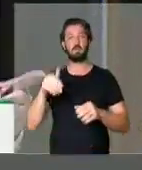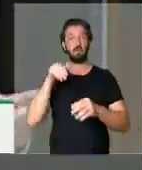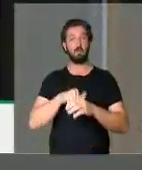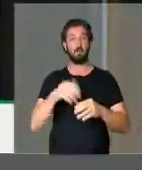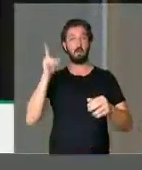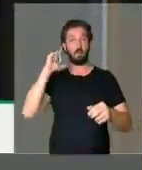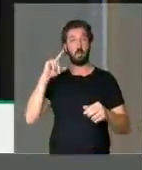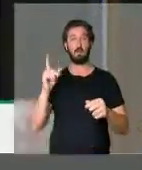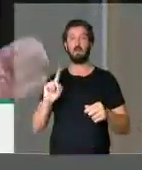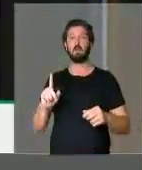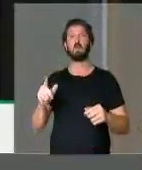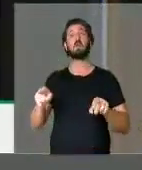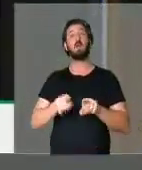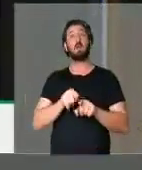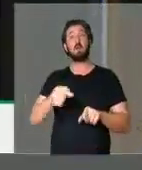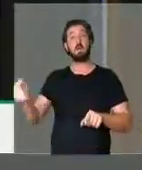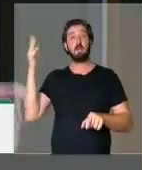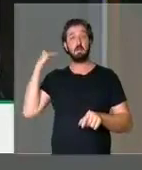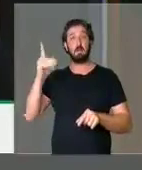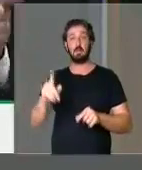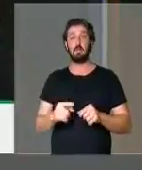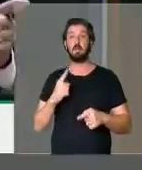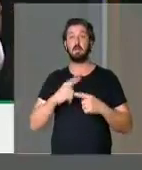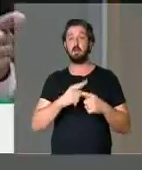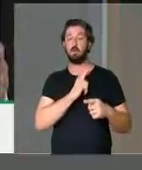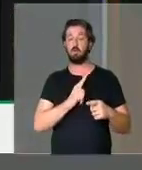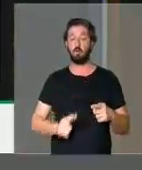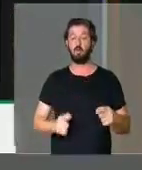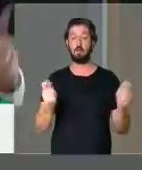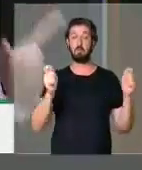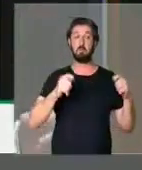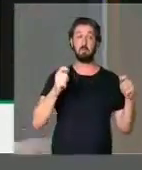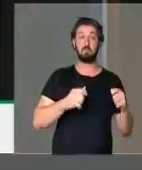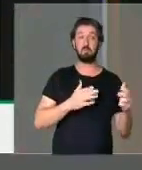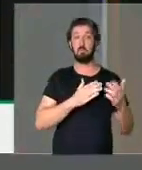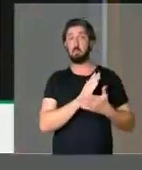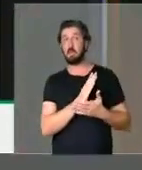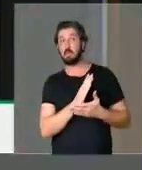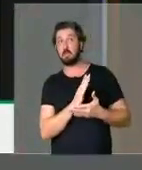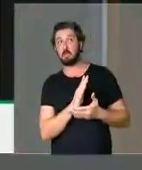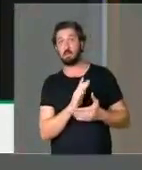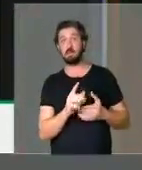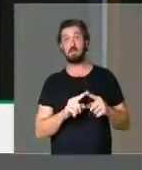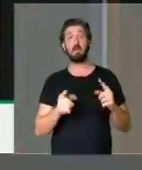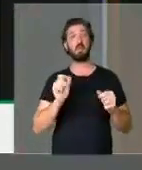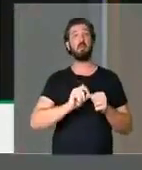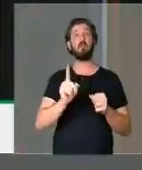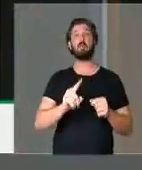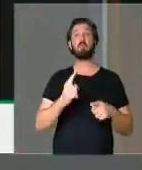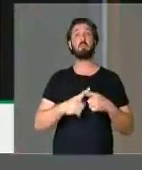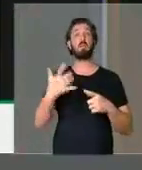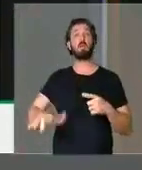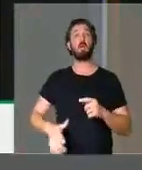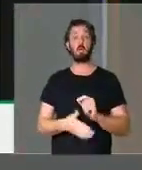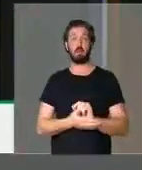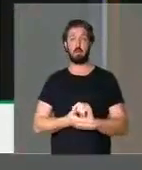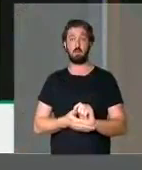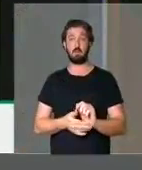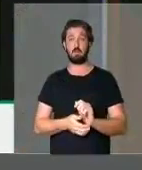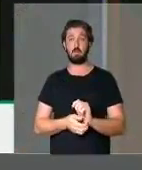pauta nem de ontem, nem da semana passada, porque o governo tinha a possibilidade de aprová-la e não fez porque não quis.